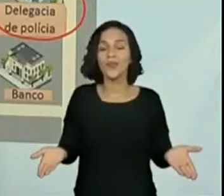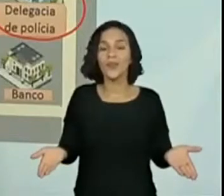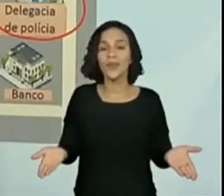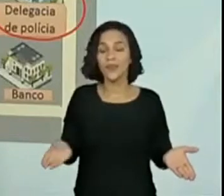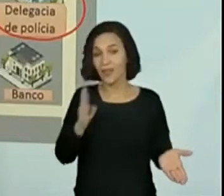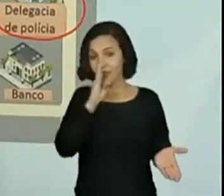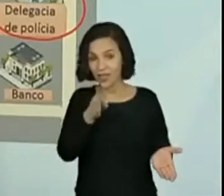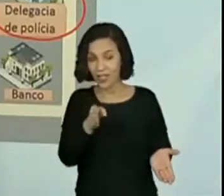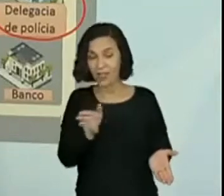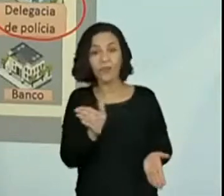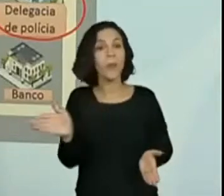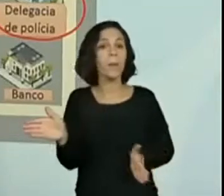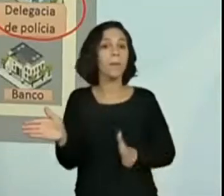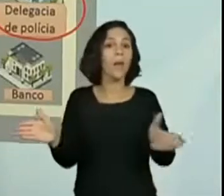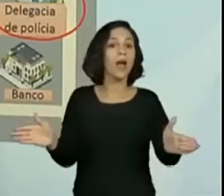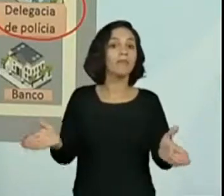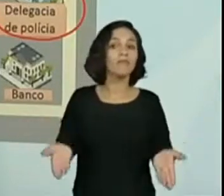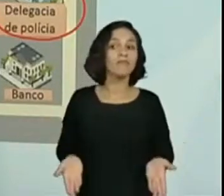ou vai em frente?